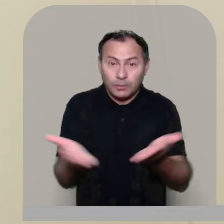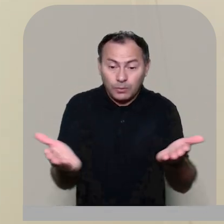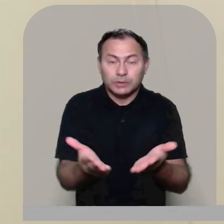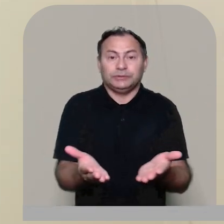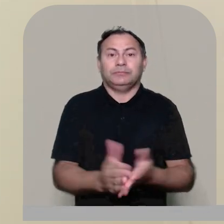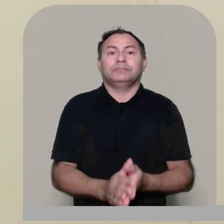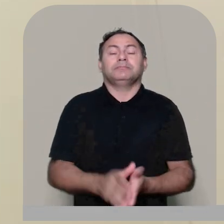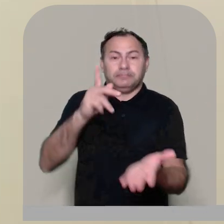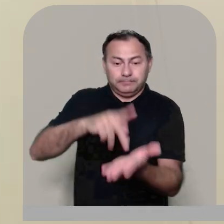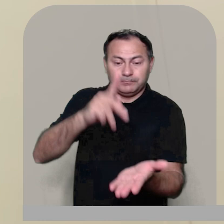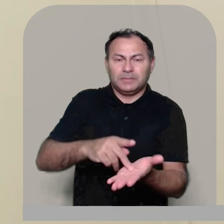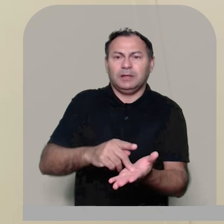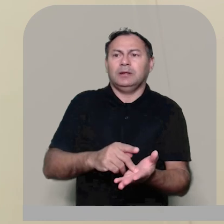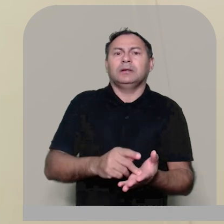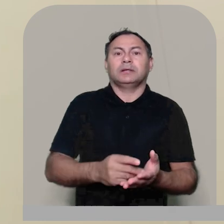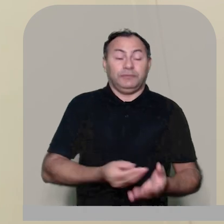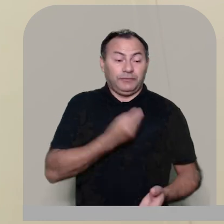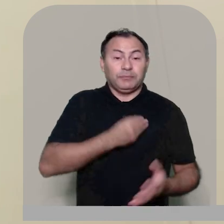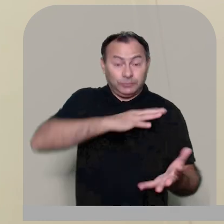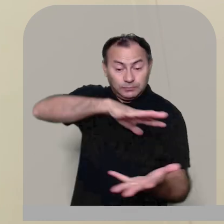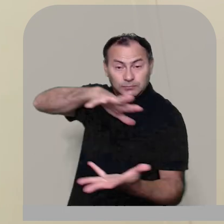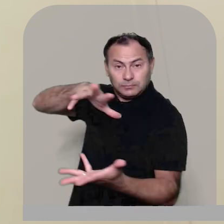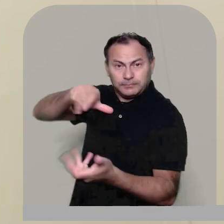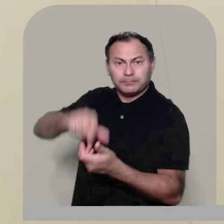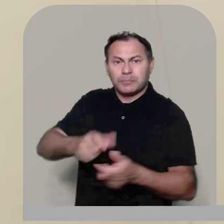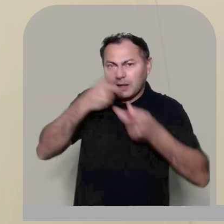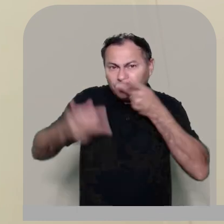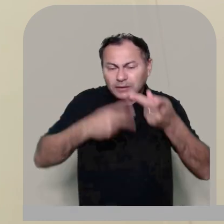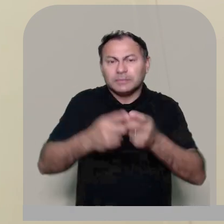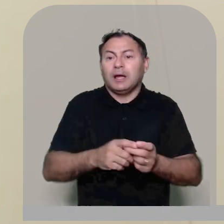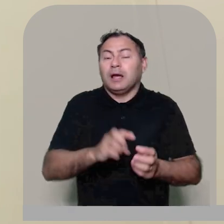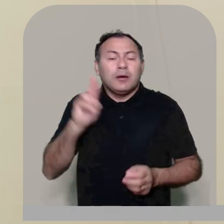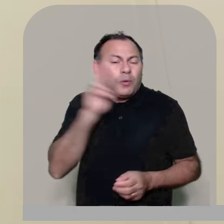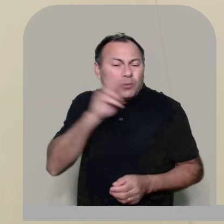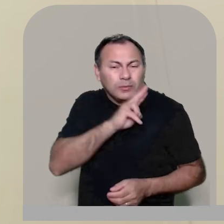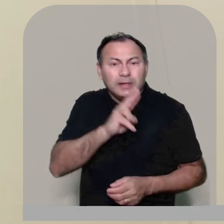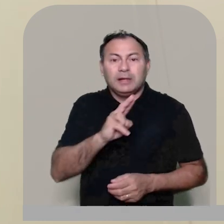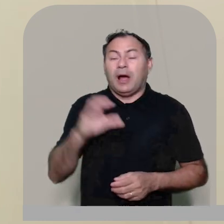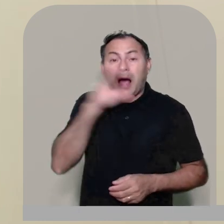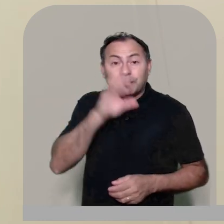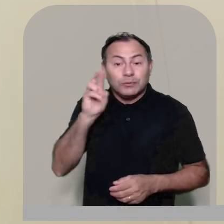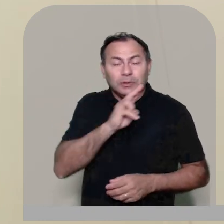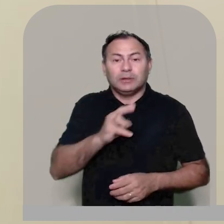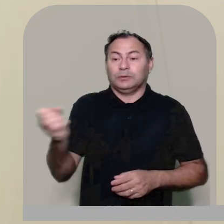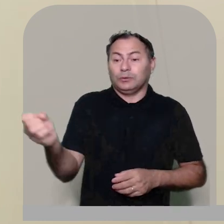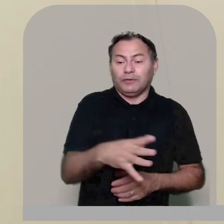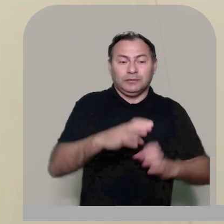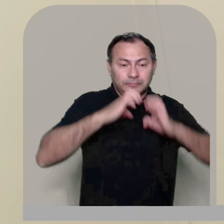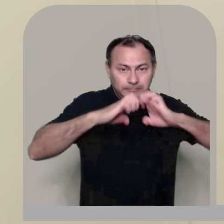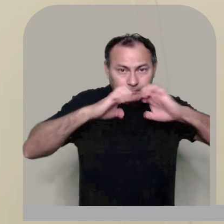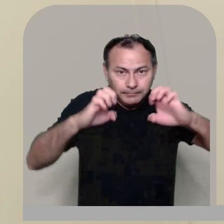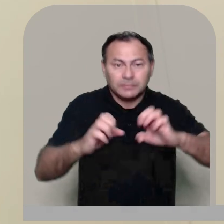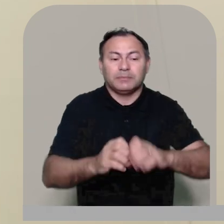na atual realidade de mundo em que vivemos falamos da urgência da nova evangelização